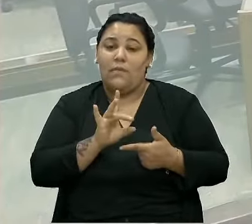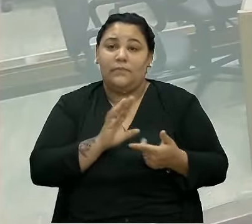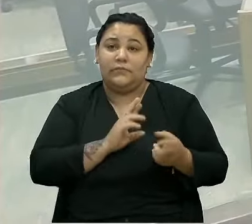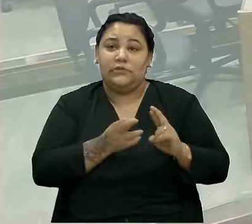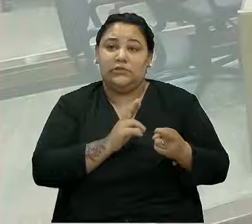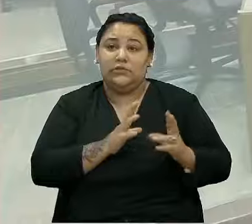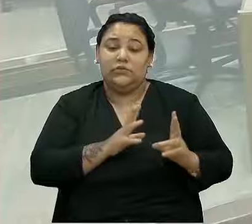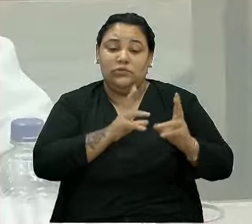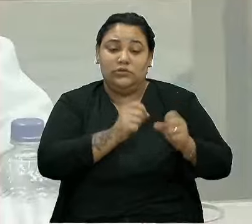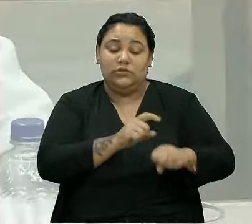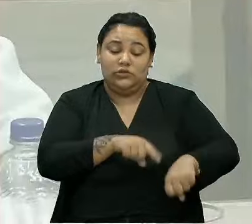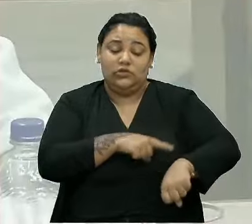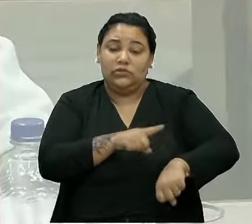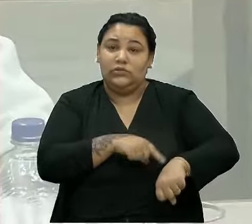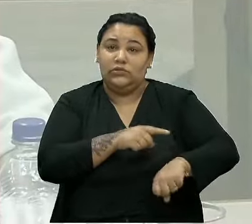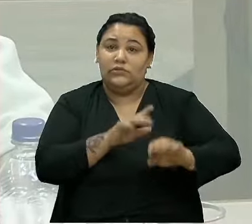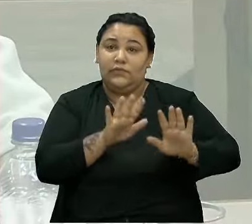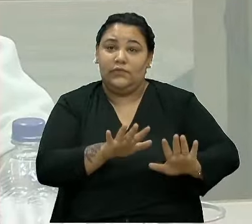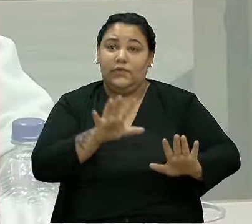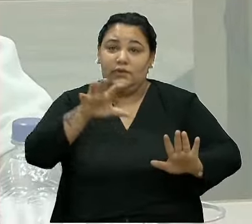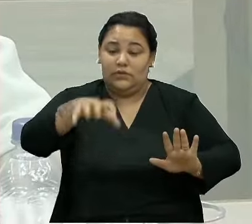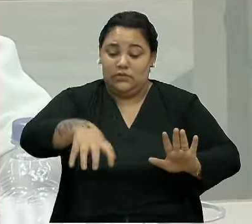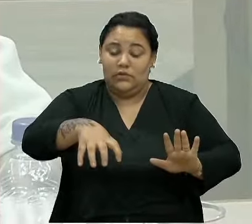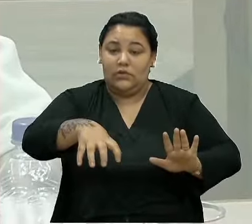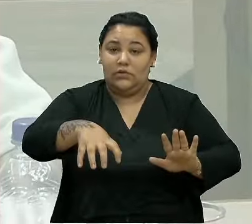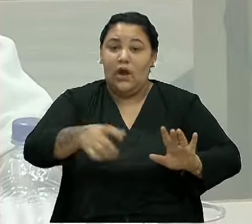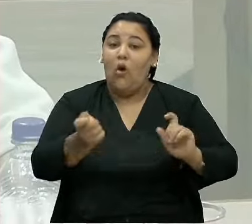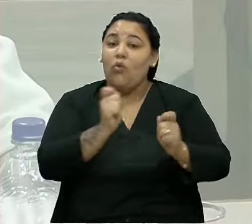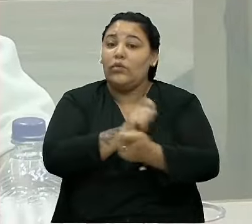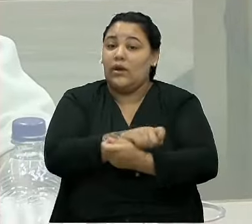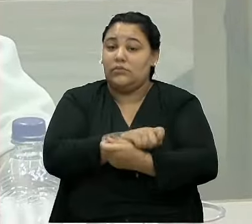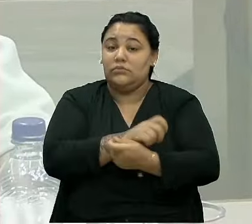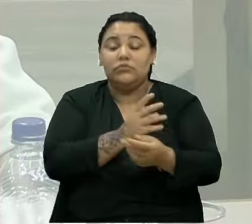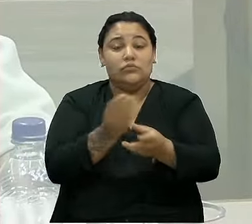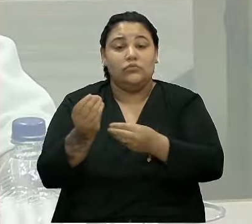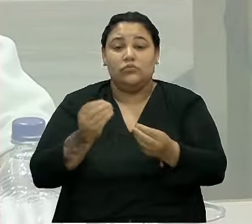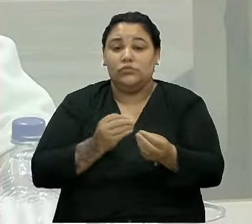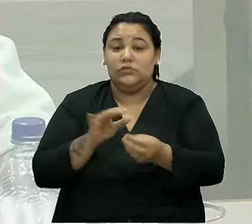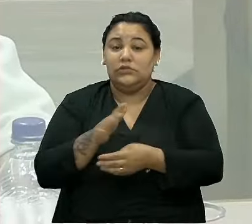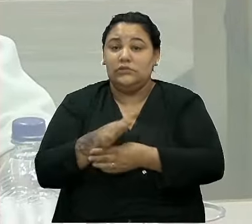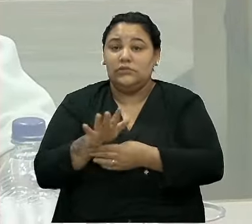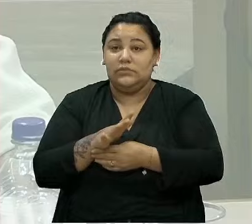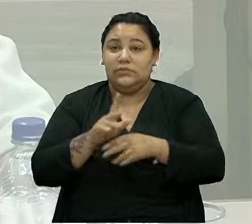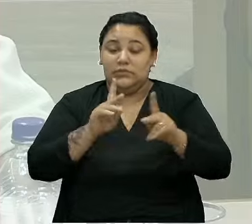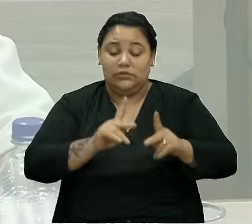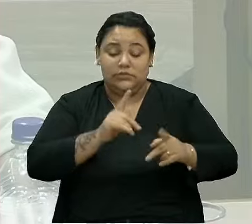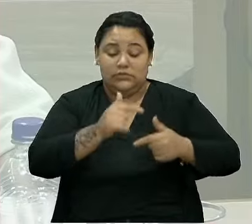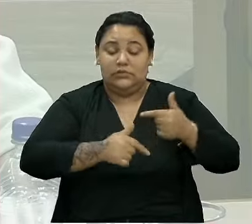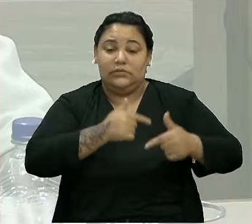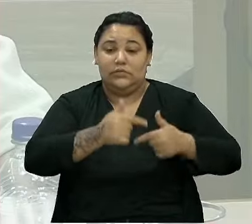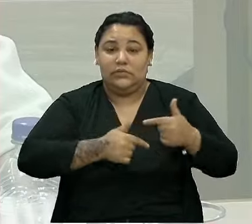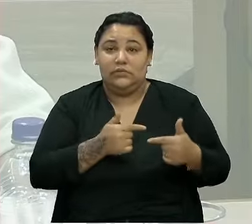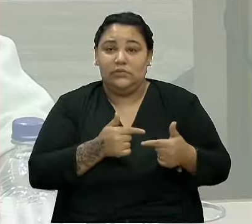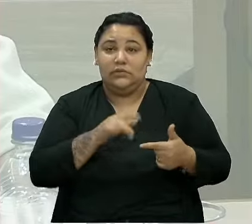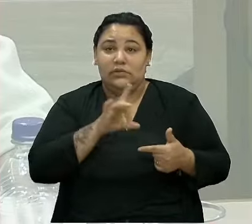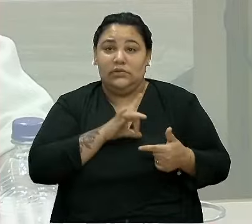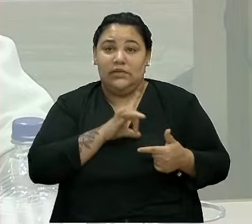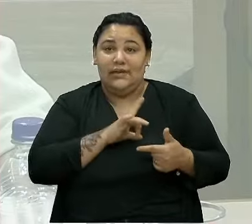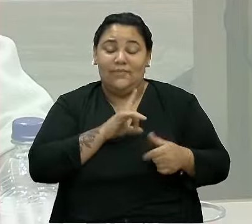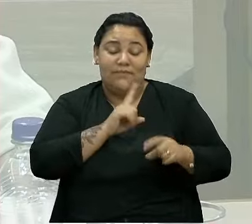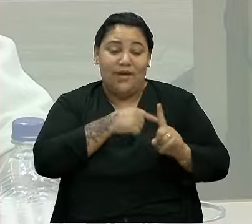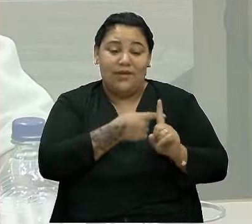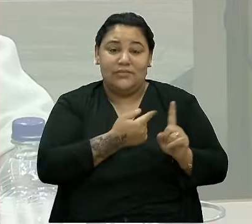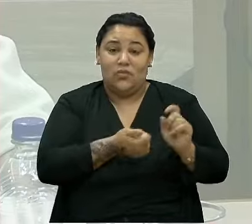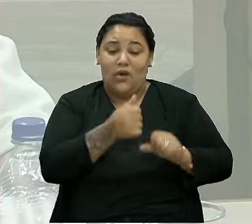horas que o trabalhador fica em um setor. Aliás, pelo contrário, muitas vezes aquele trabalhador, quando tem mais qualidade